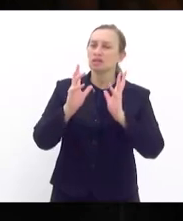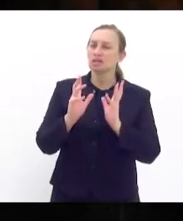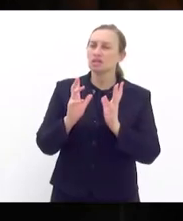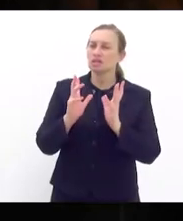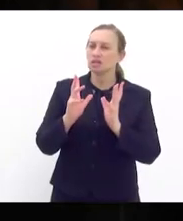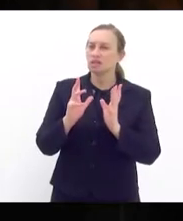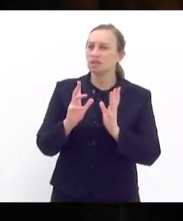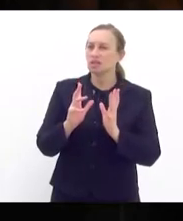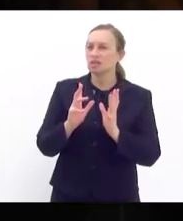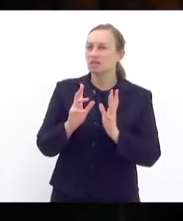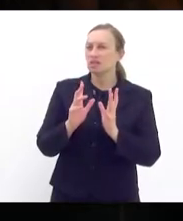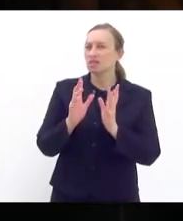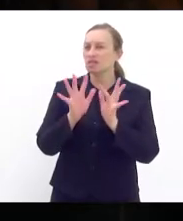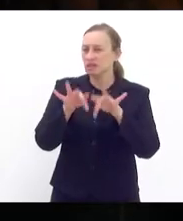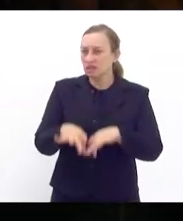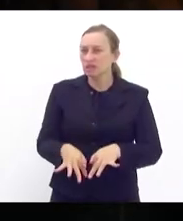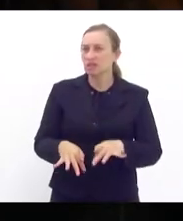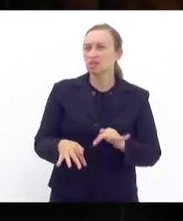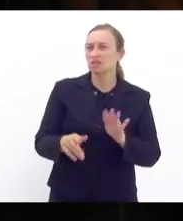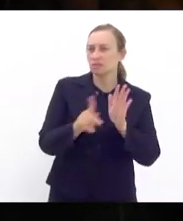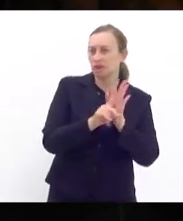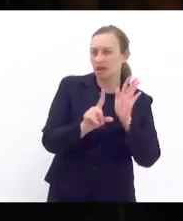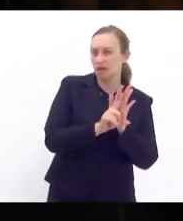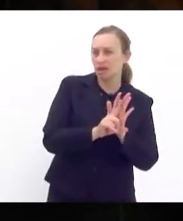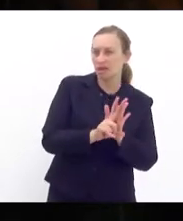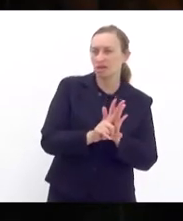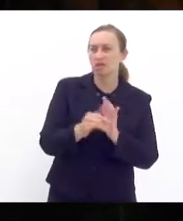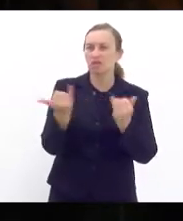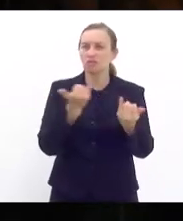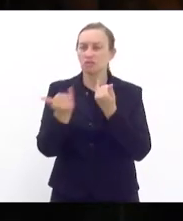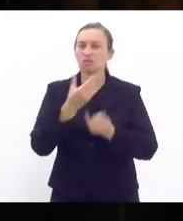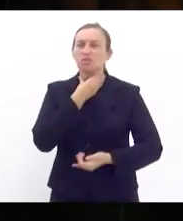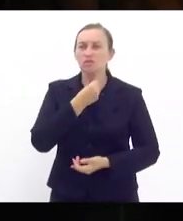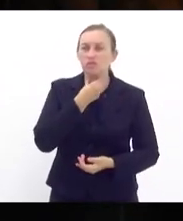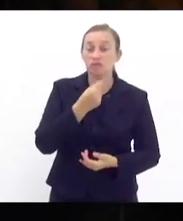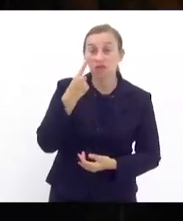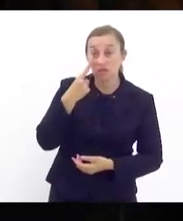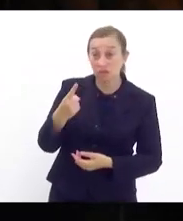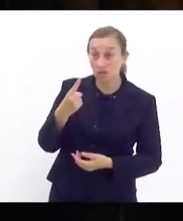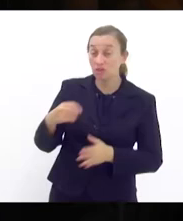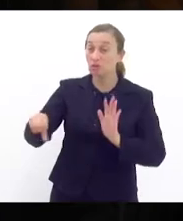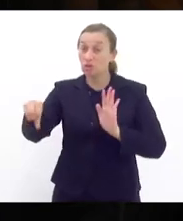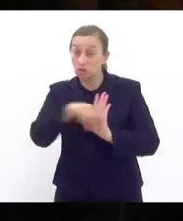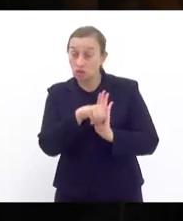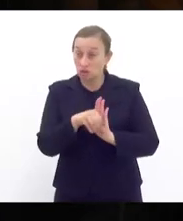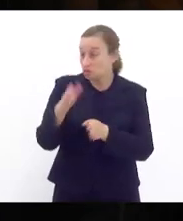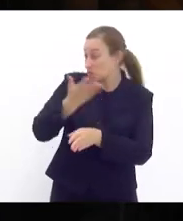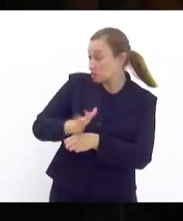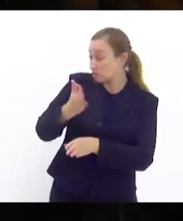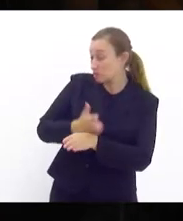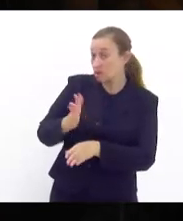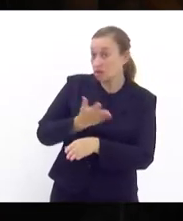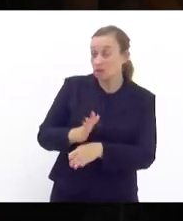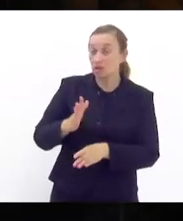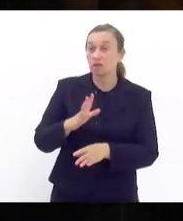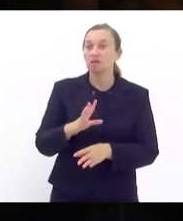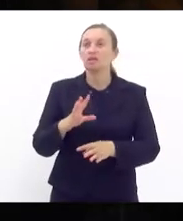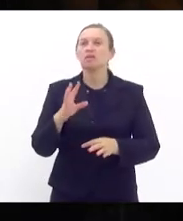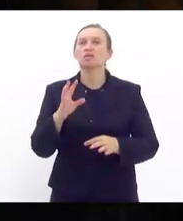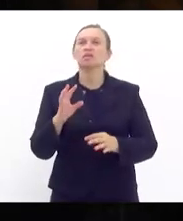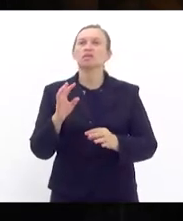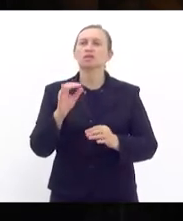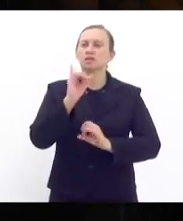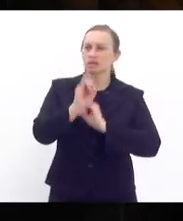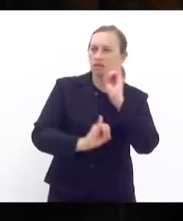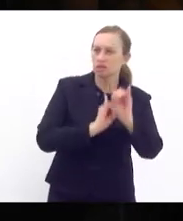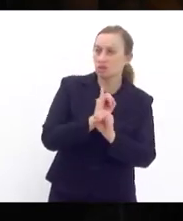porque hoje o que a gente tem visto é que os crimes praticados na internet são rentáveis